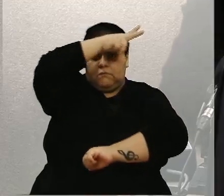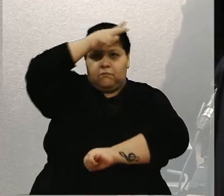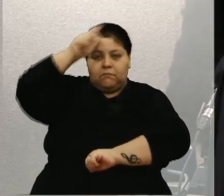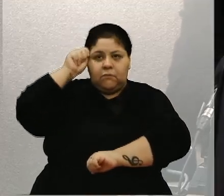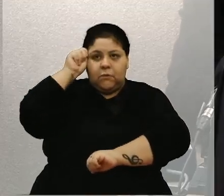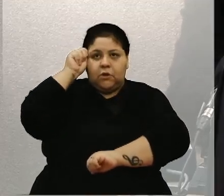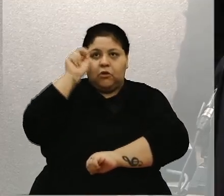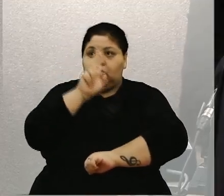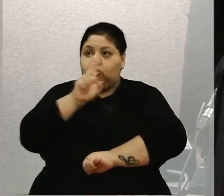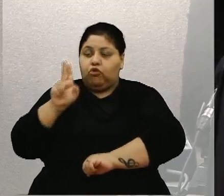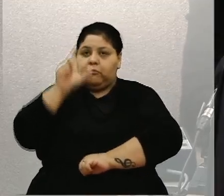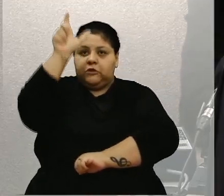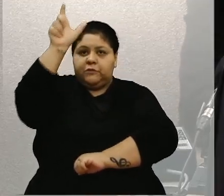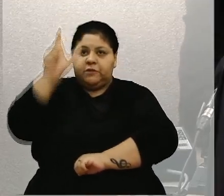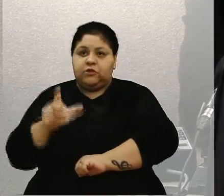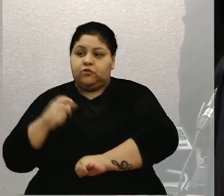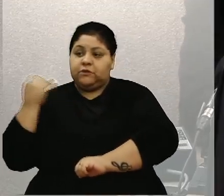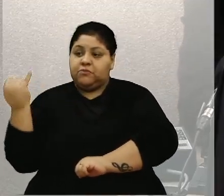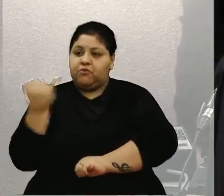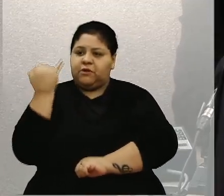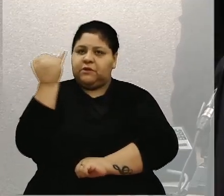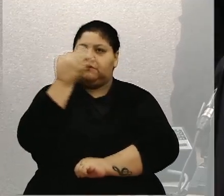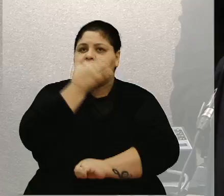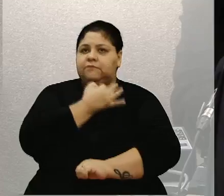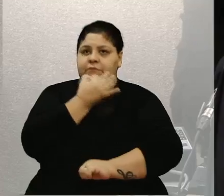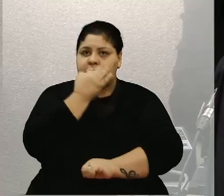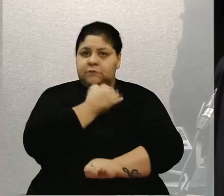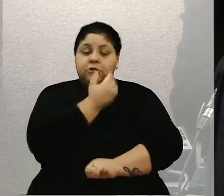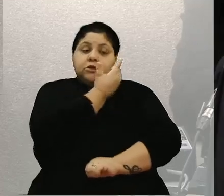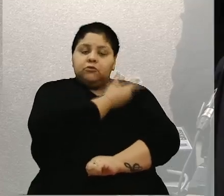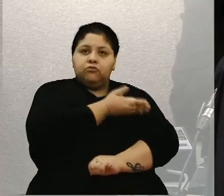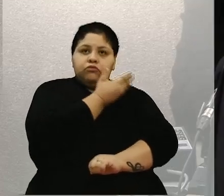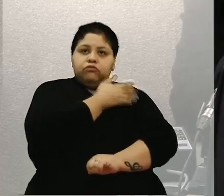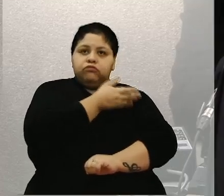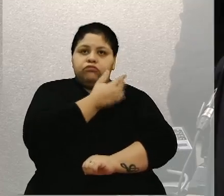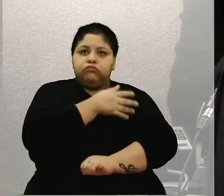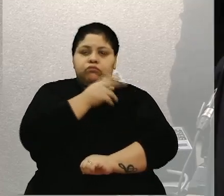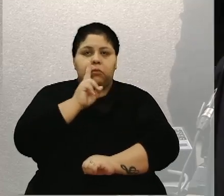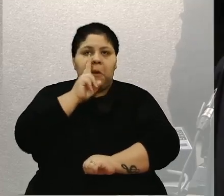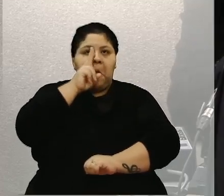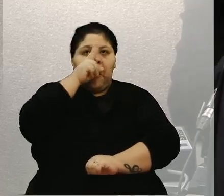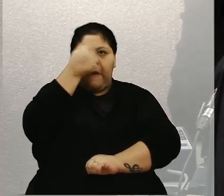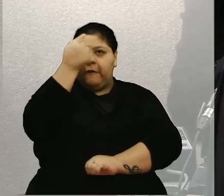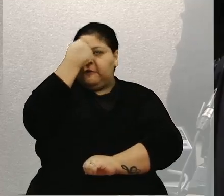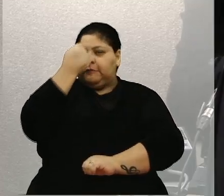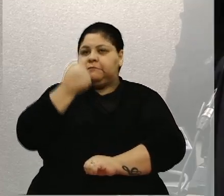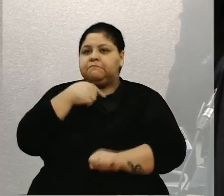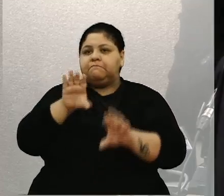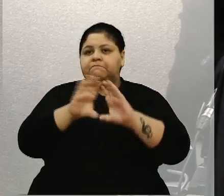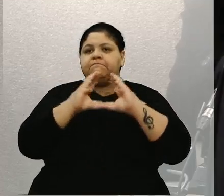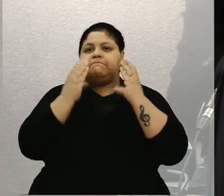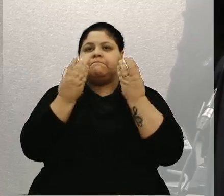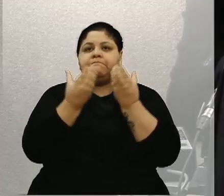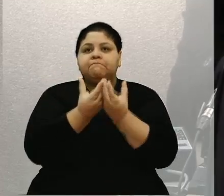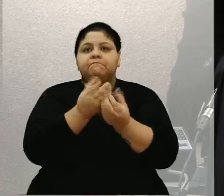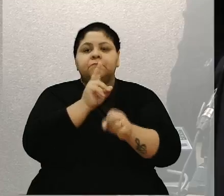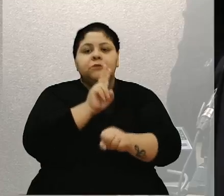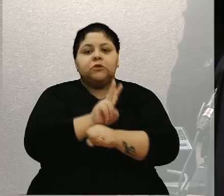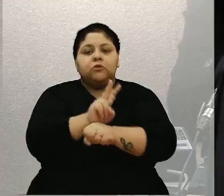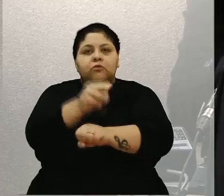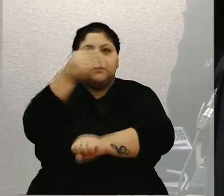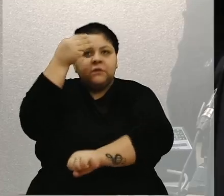indivíduos que tiveram relevante impacto local é uma prática que fortalece a identidade comunitária e preserva a memória histórica.